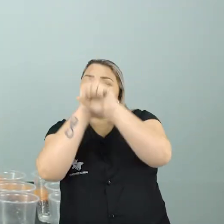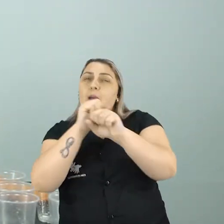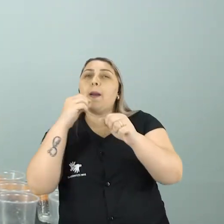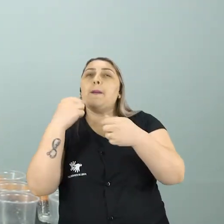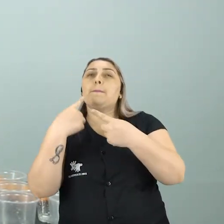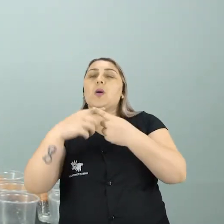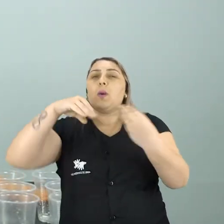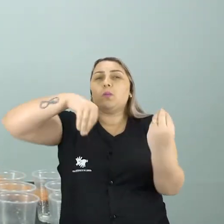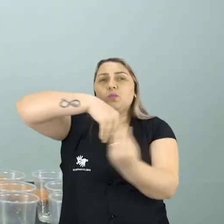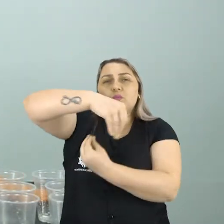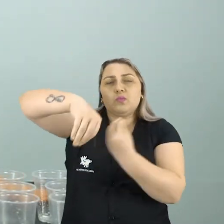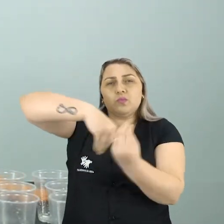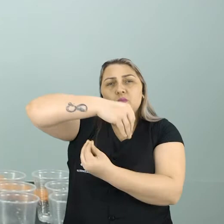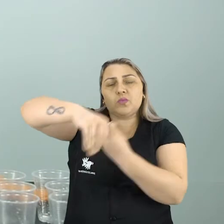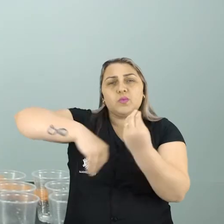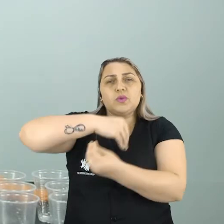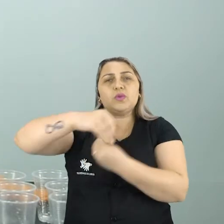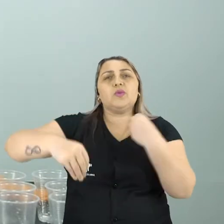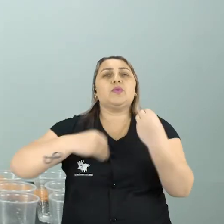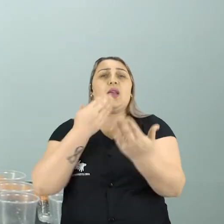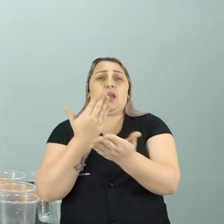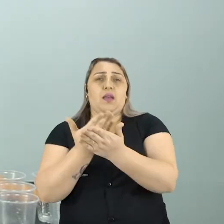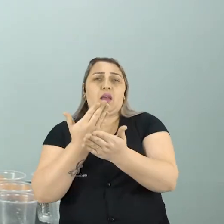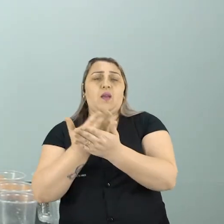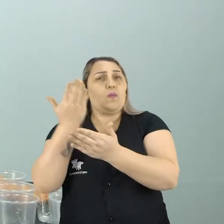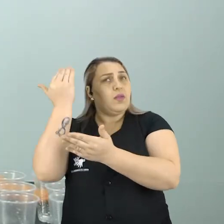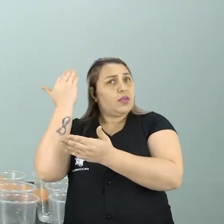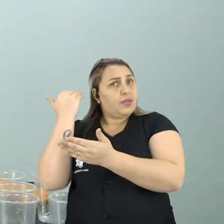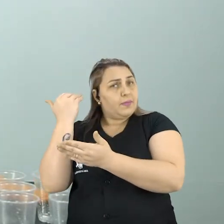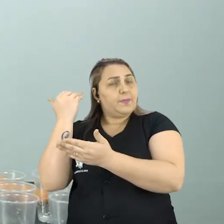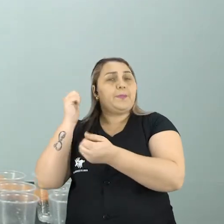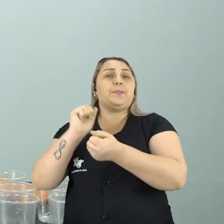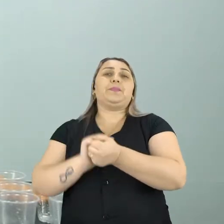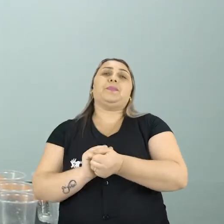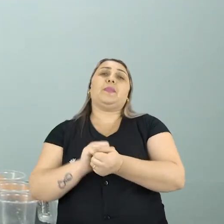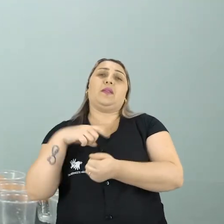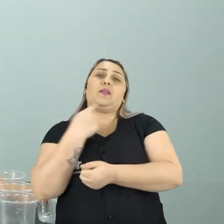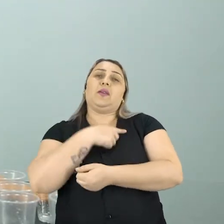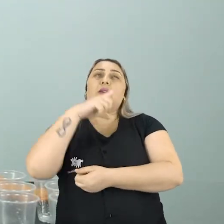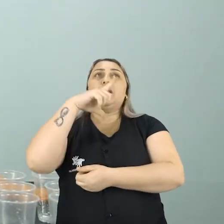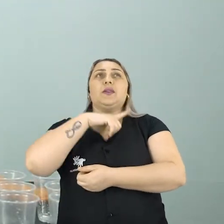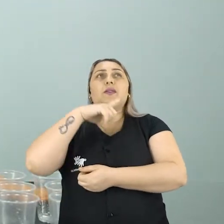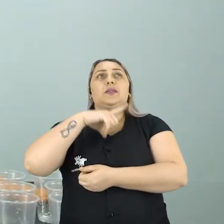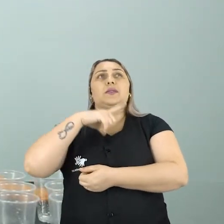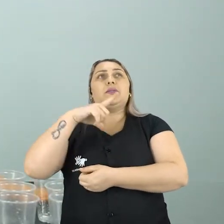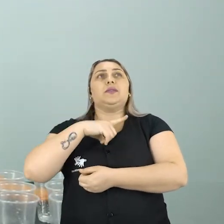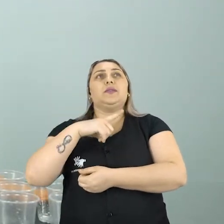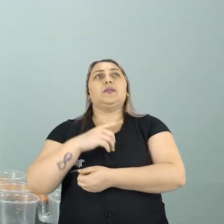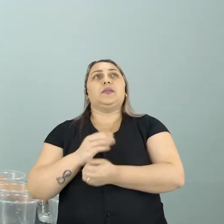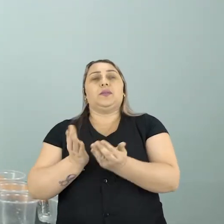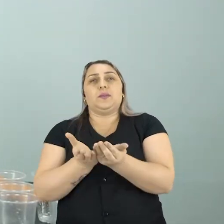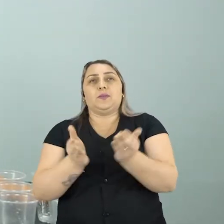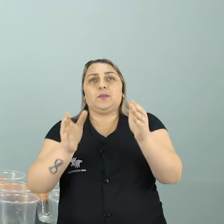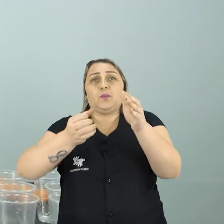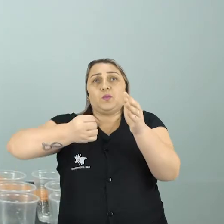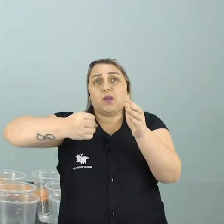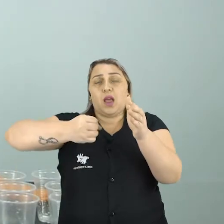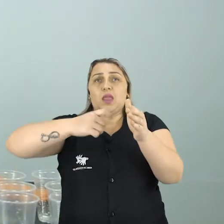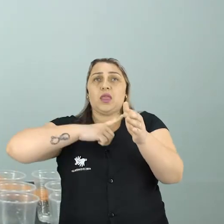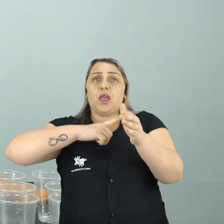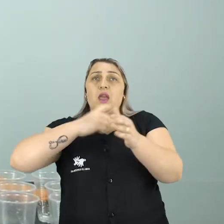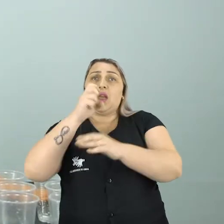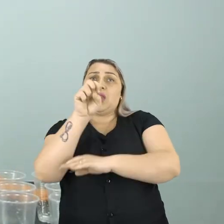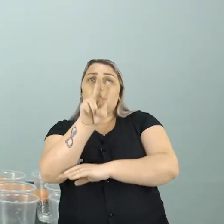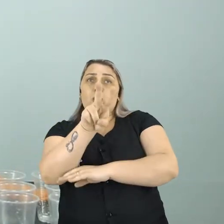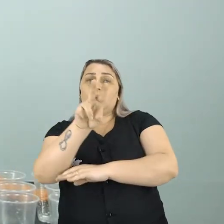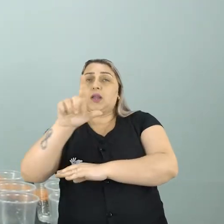com aquele produto da aula anterior Então nós temos aqui essa jarra, né? Que contém